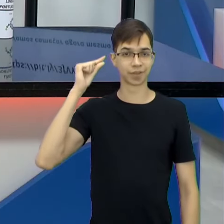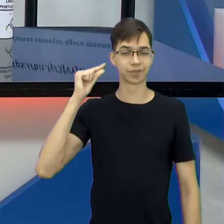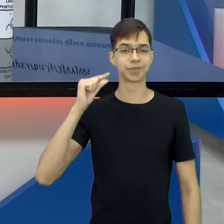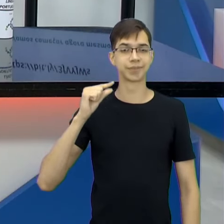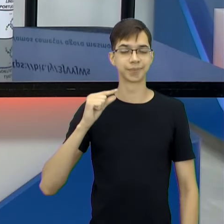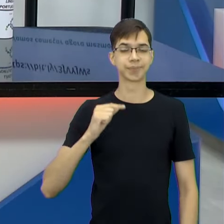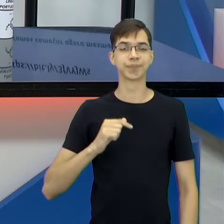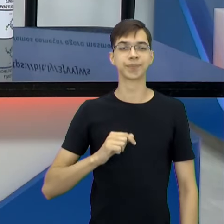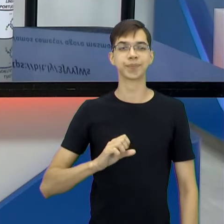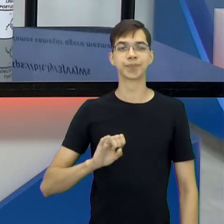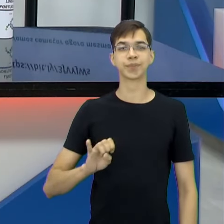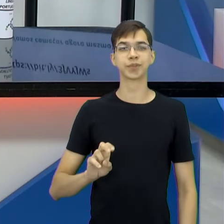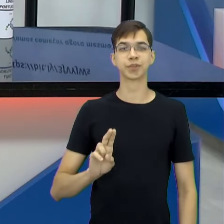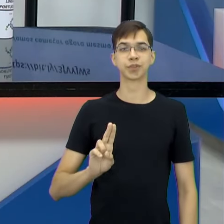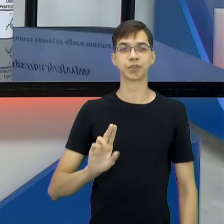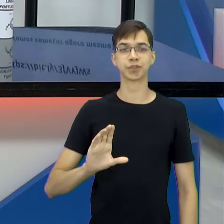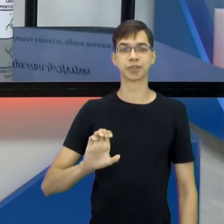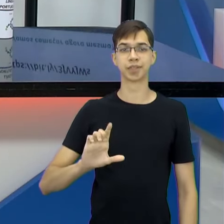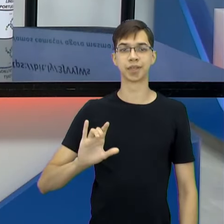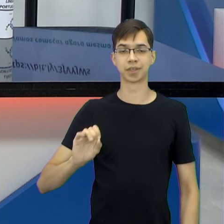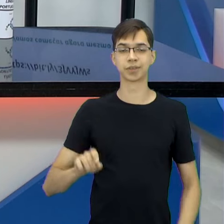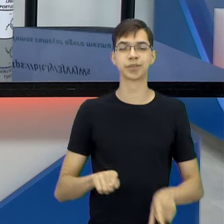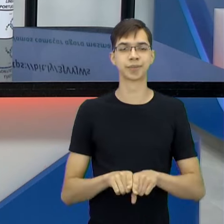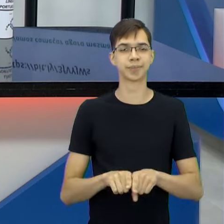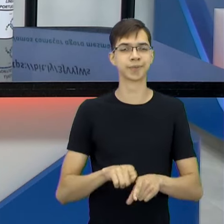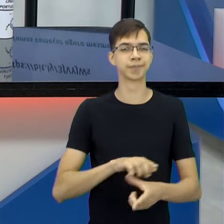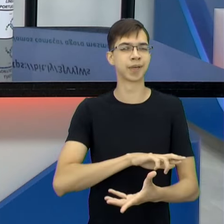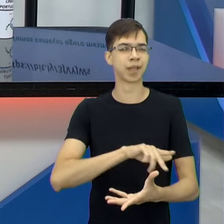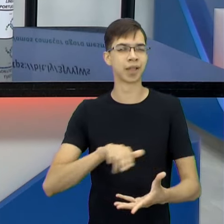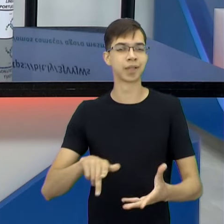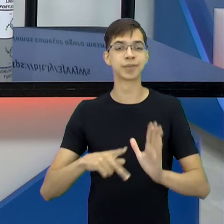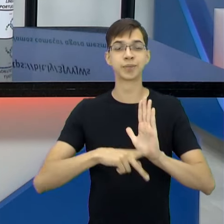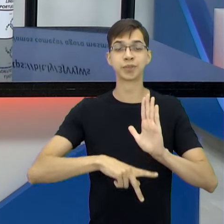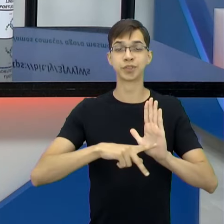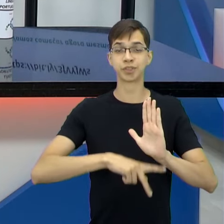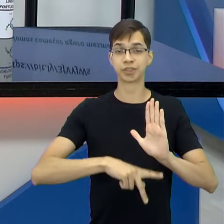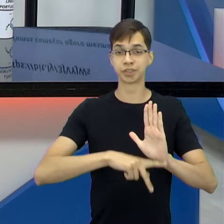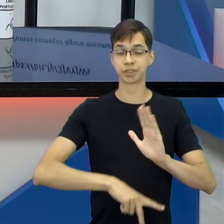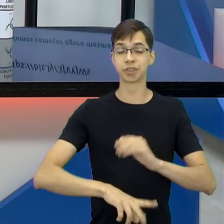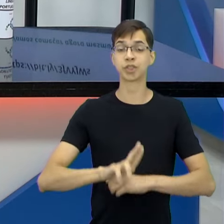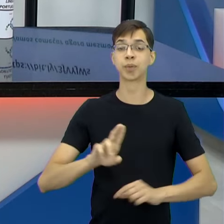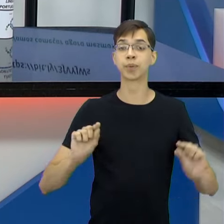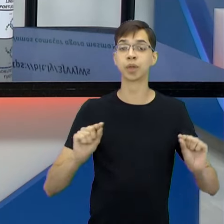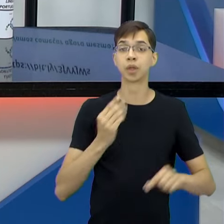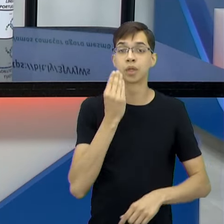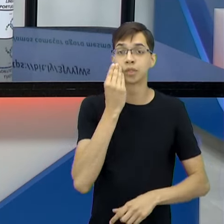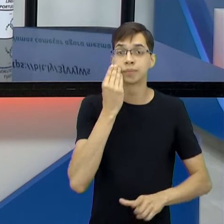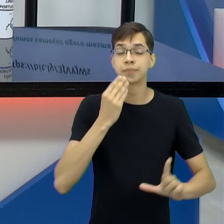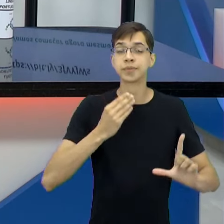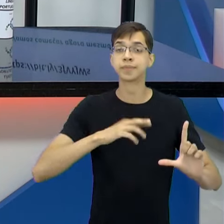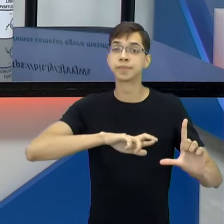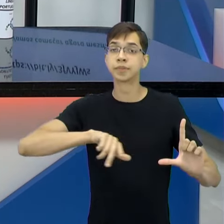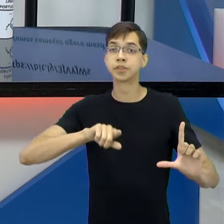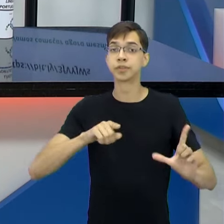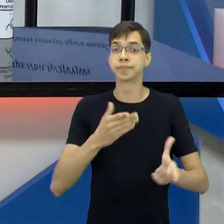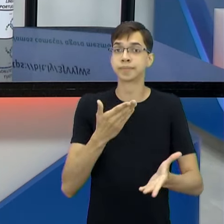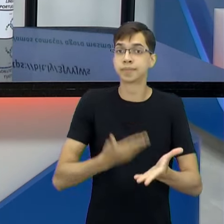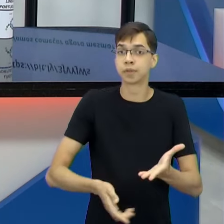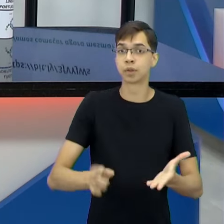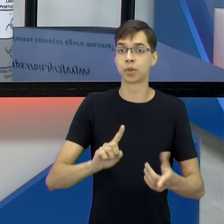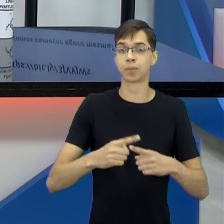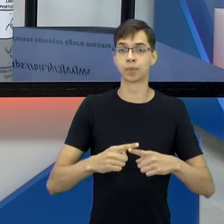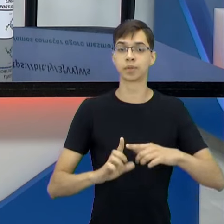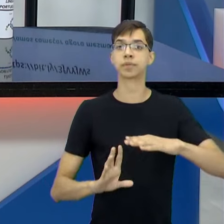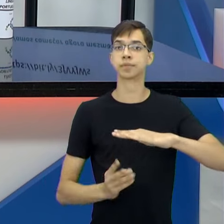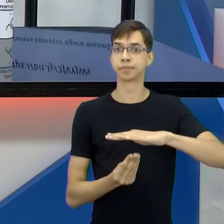Farias, no final vai constituir um grande projeto chamado Observatório de Mídias, então você não perde por esperar, vai tudo estar lá,